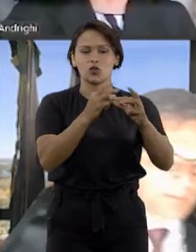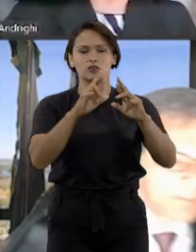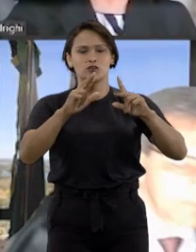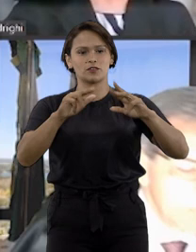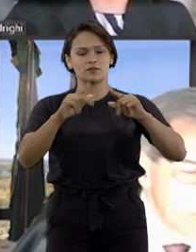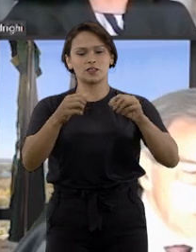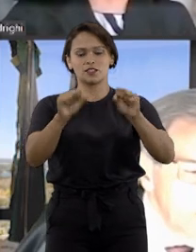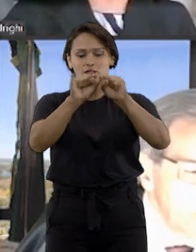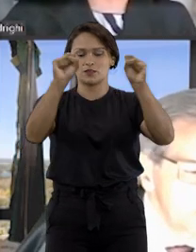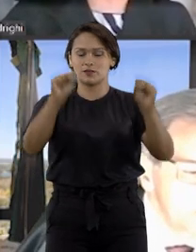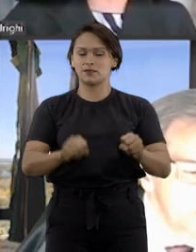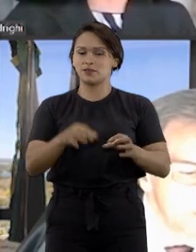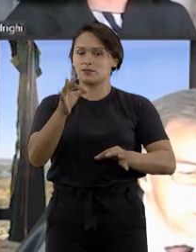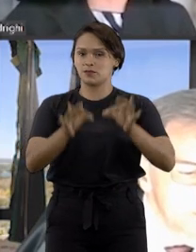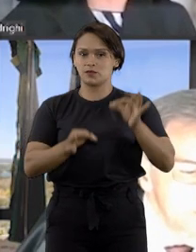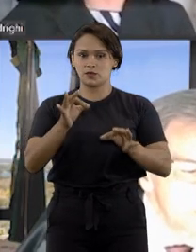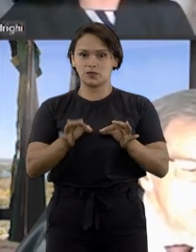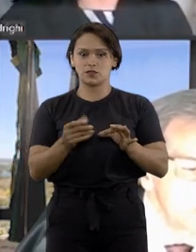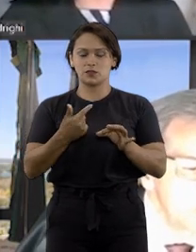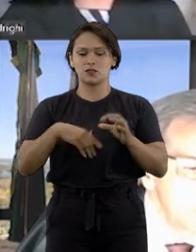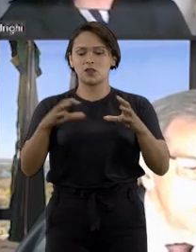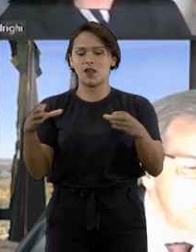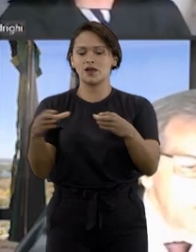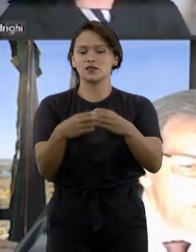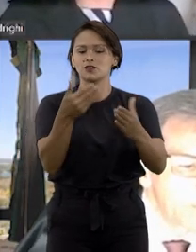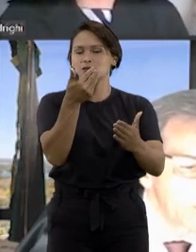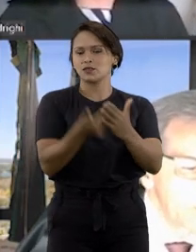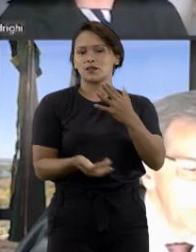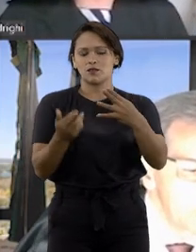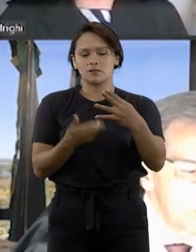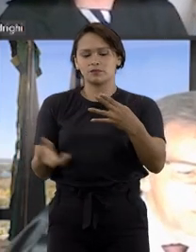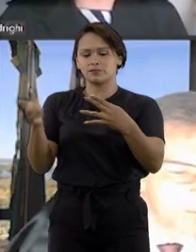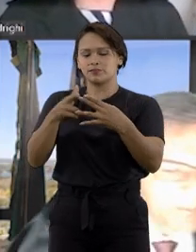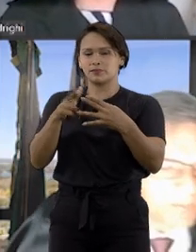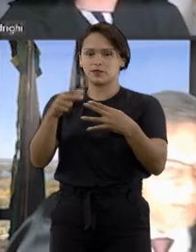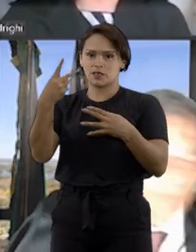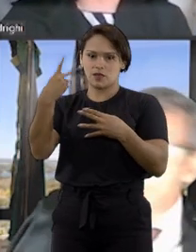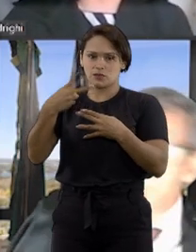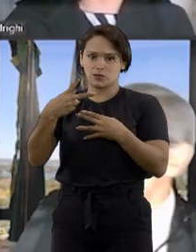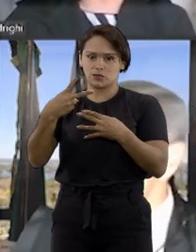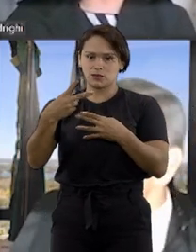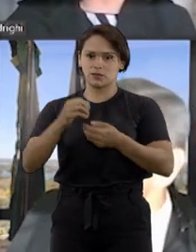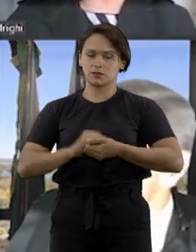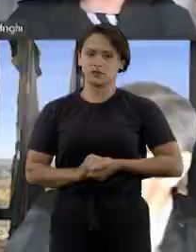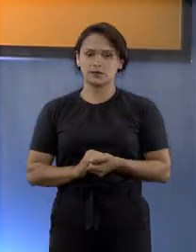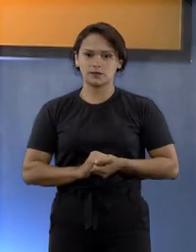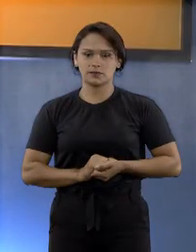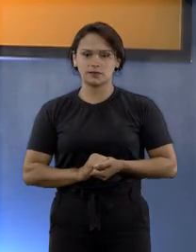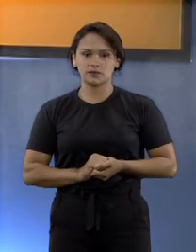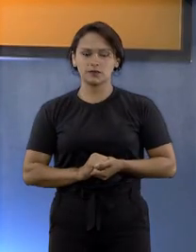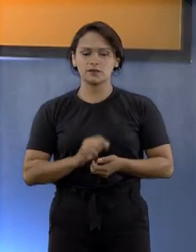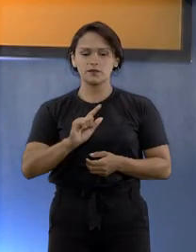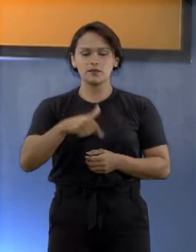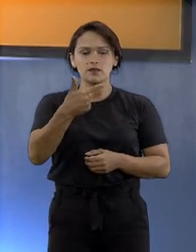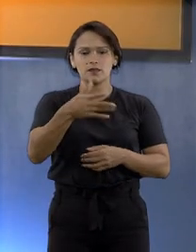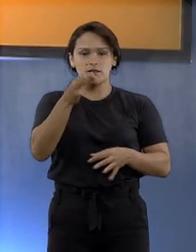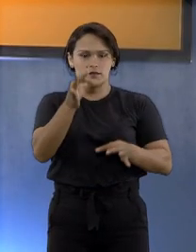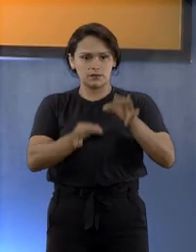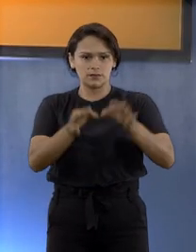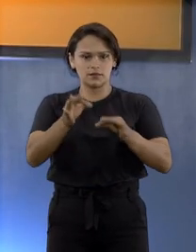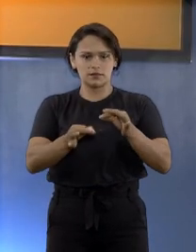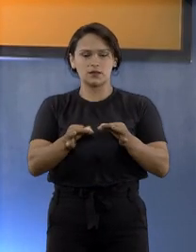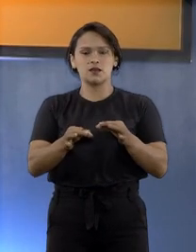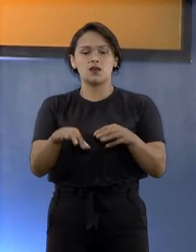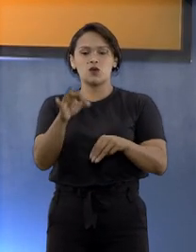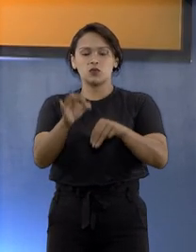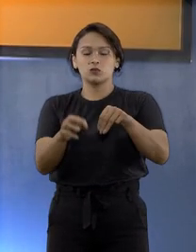com o nosso sistema jurídico. A turma negou provimento aos dois recursos especiais. Em outro julgamento, os